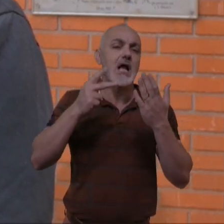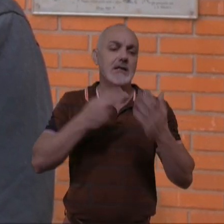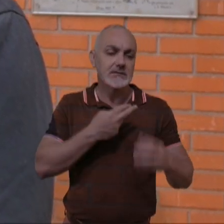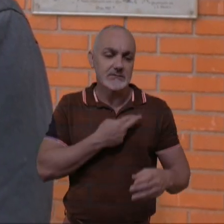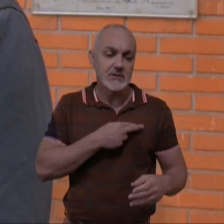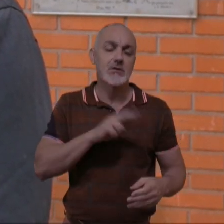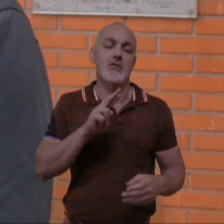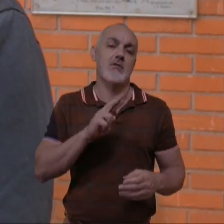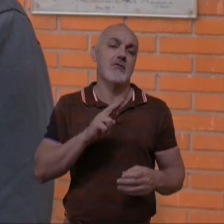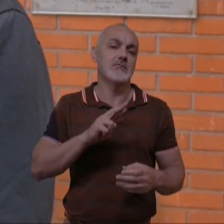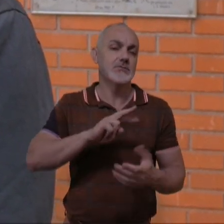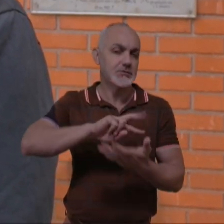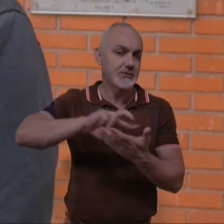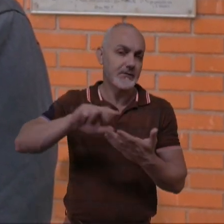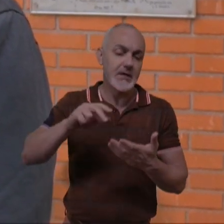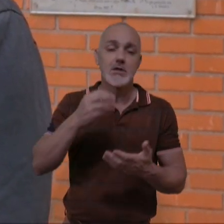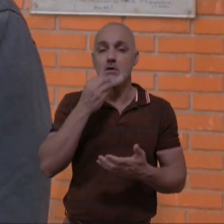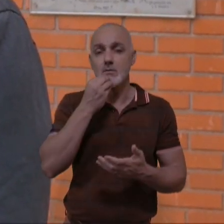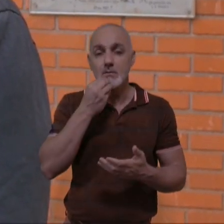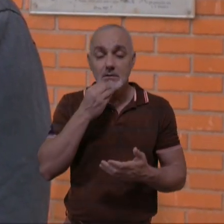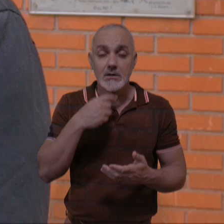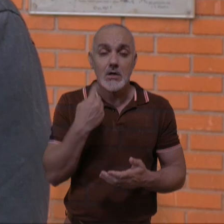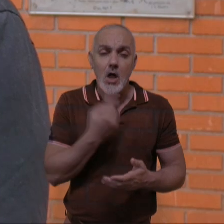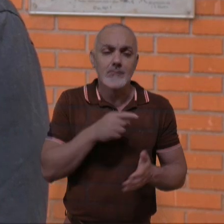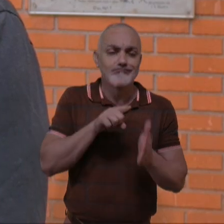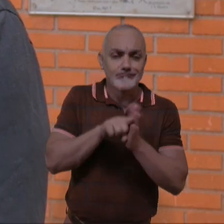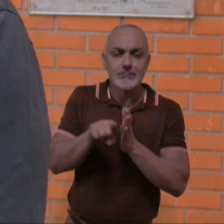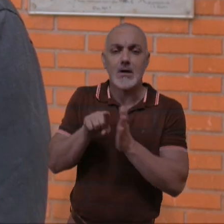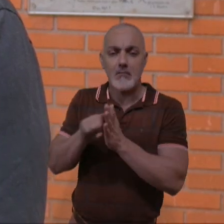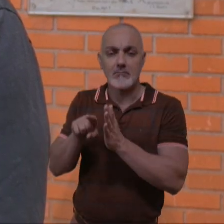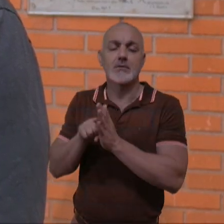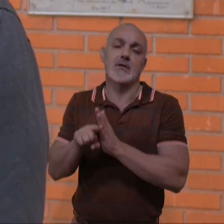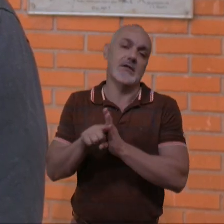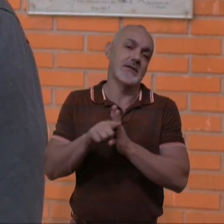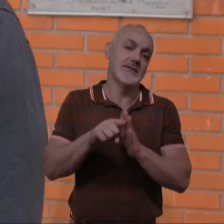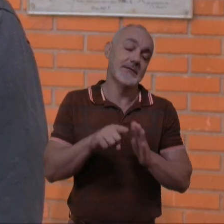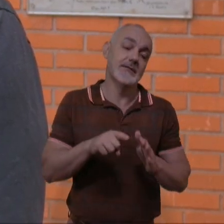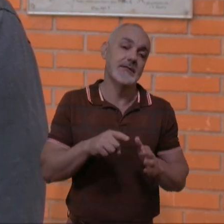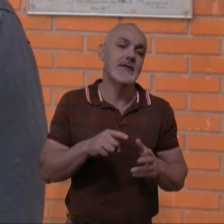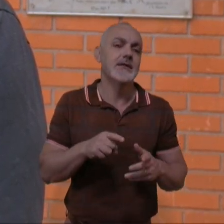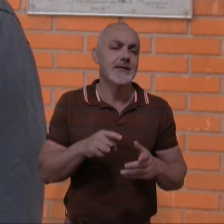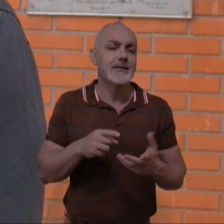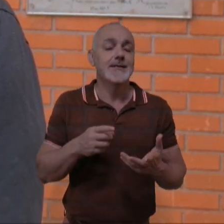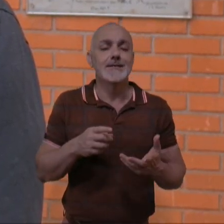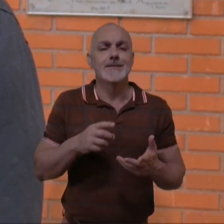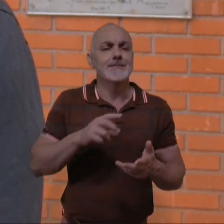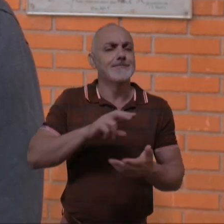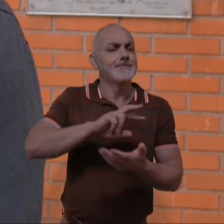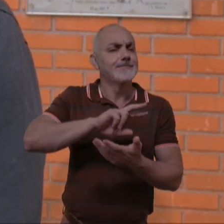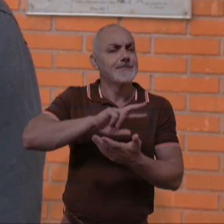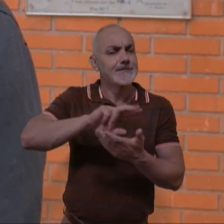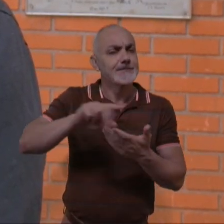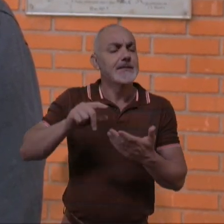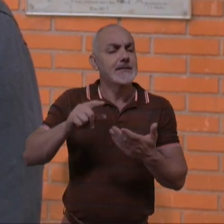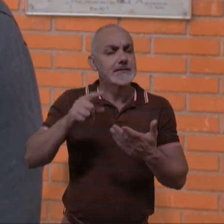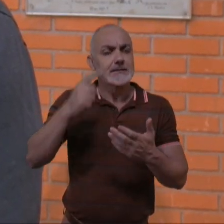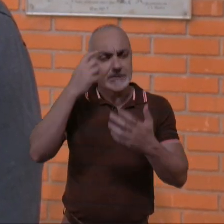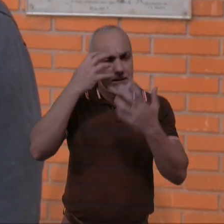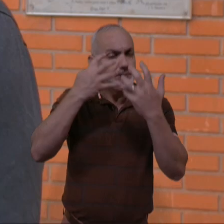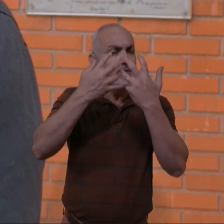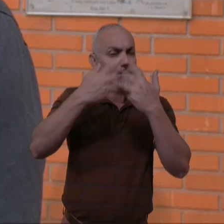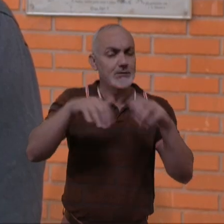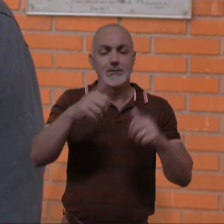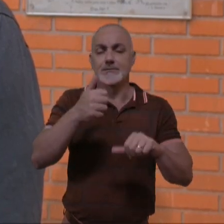religiosos, oportunidade da gente fazer perguntas e com muito caso a ser refletido e